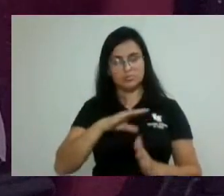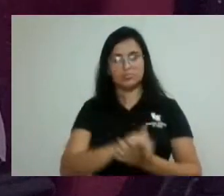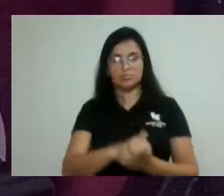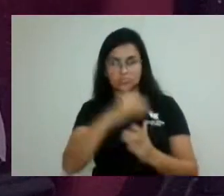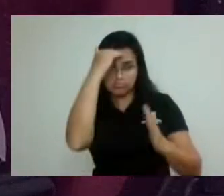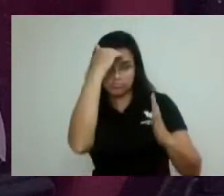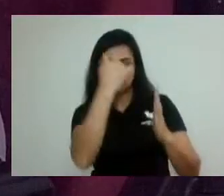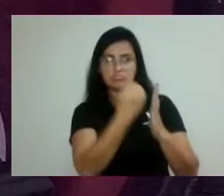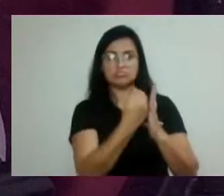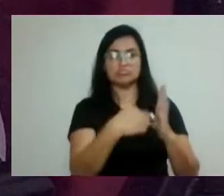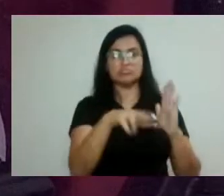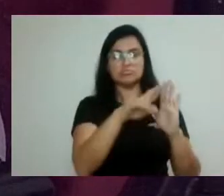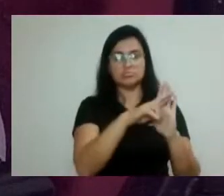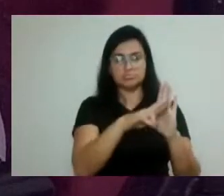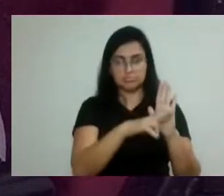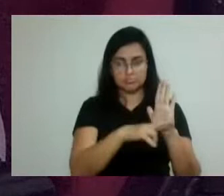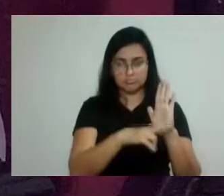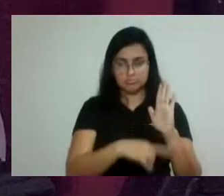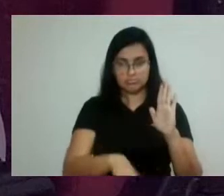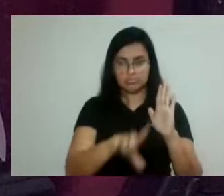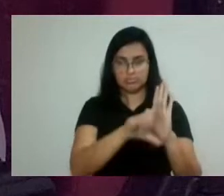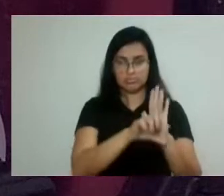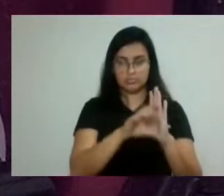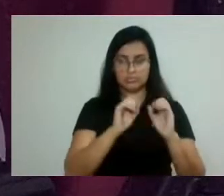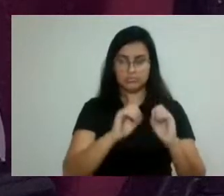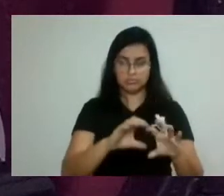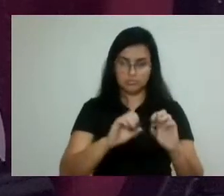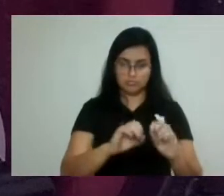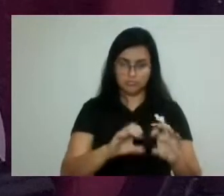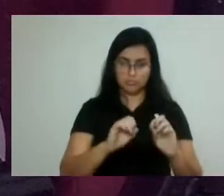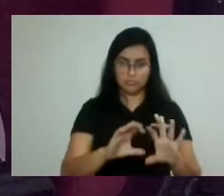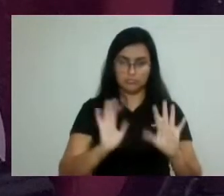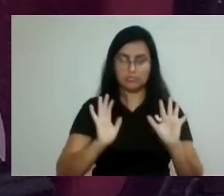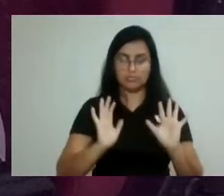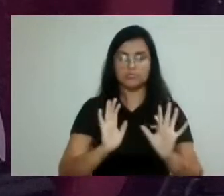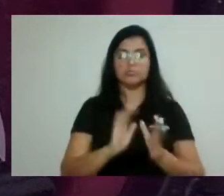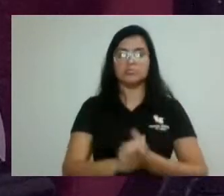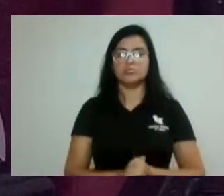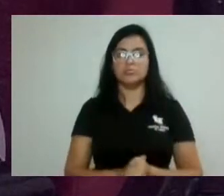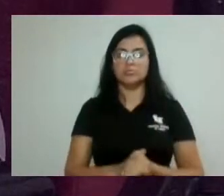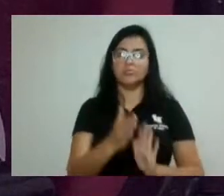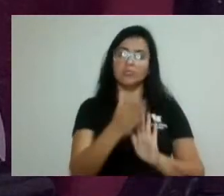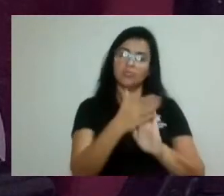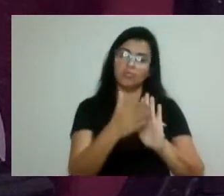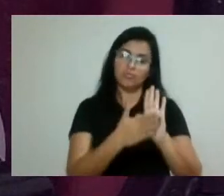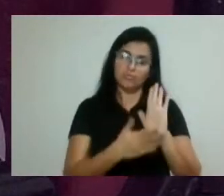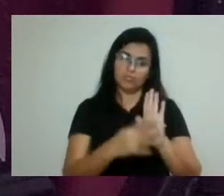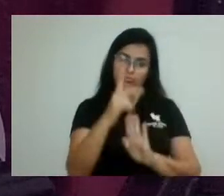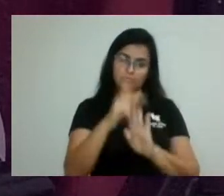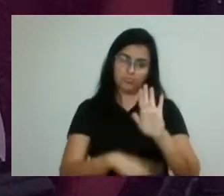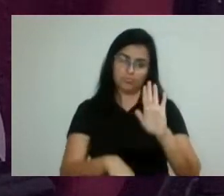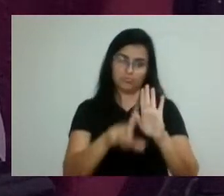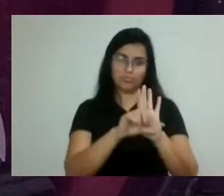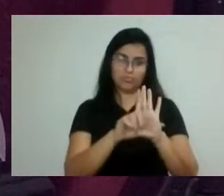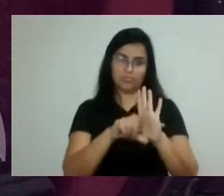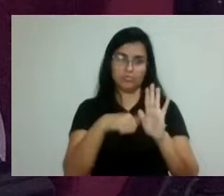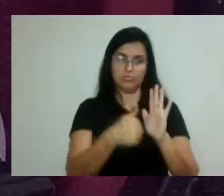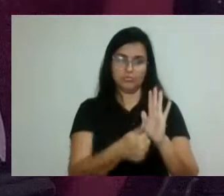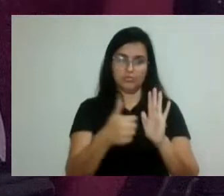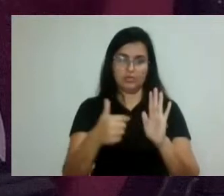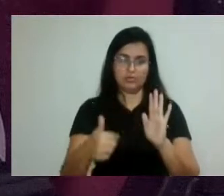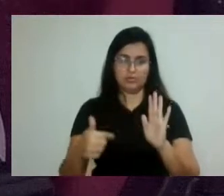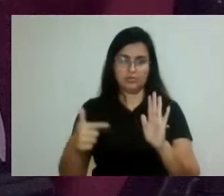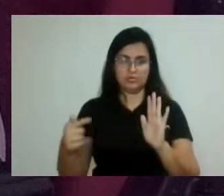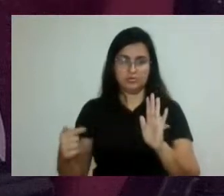orientações legais de ensino, na forma que menciona. Proposição para o Lei nº 117-2021, de autoria do